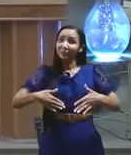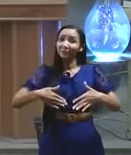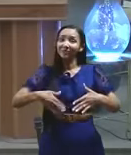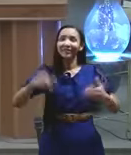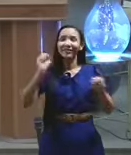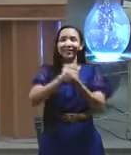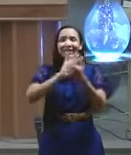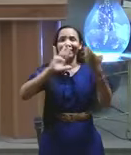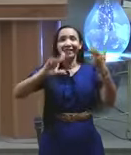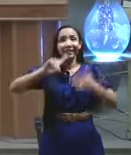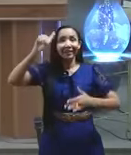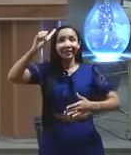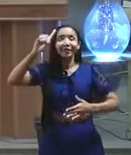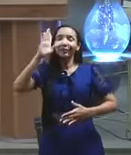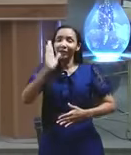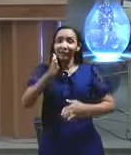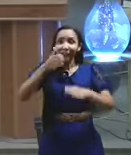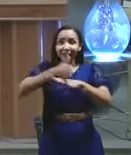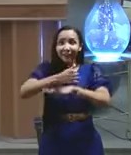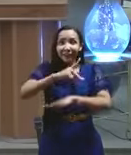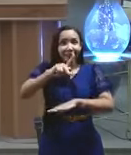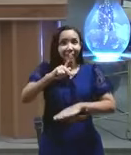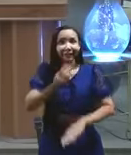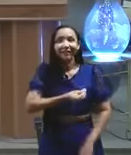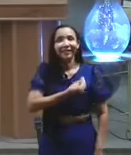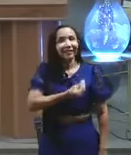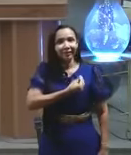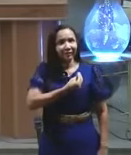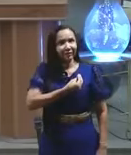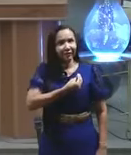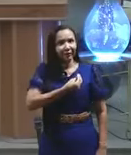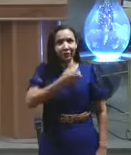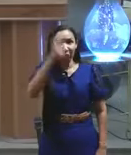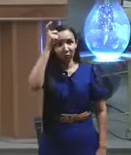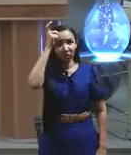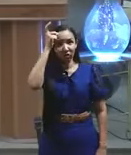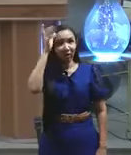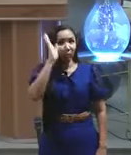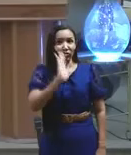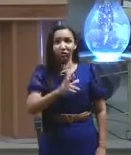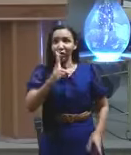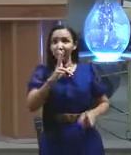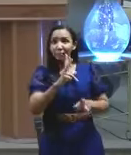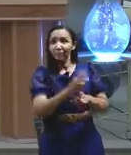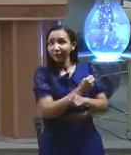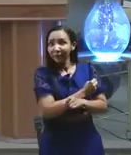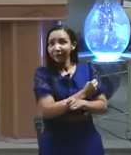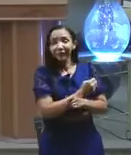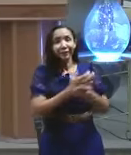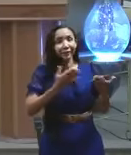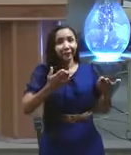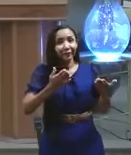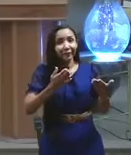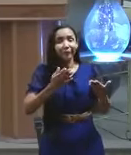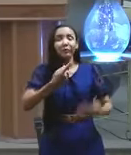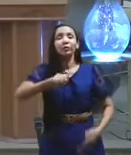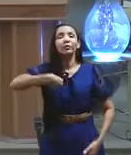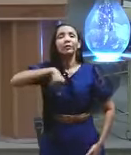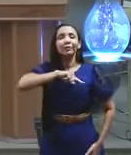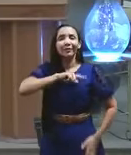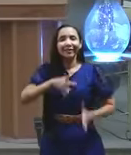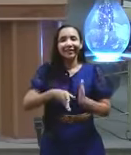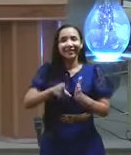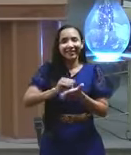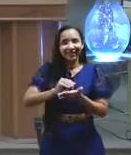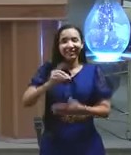tua vida e você tem autoridade. Acabou, Satanás. Esta igreja tem autoridade do Espírito de Deus.